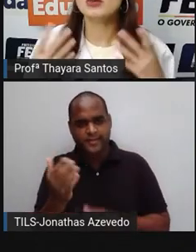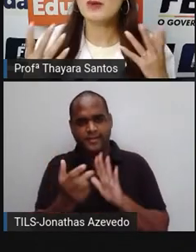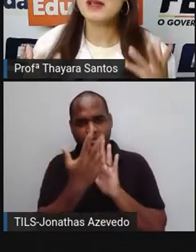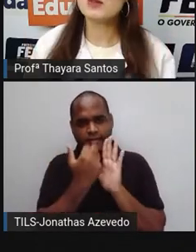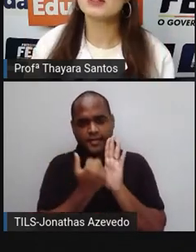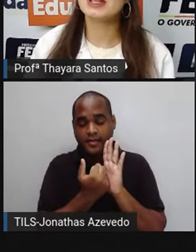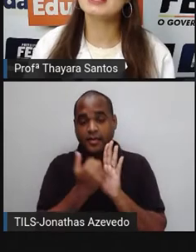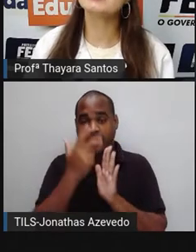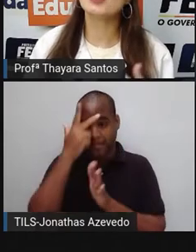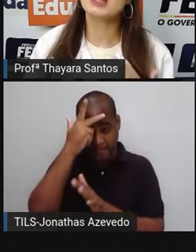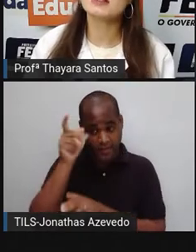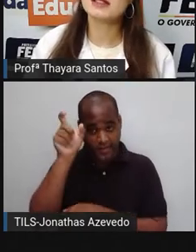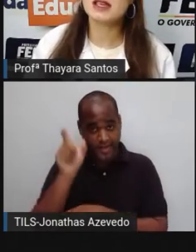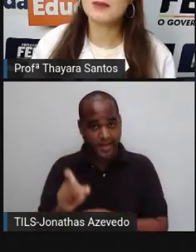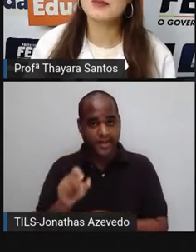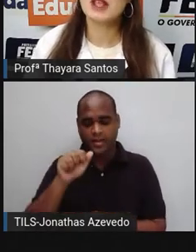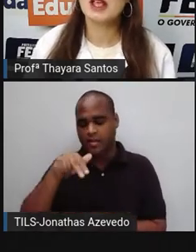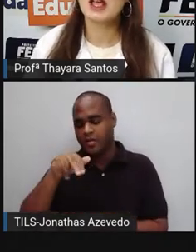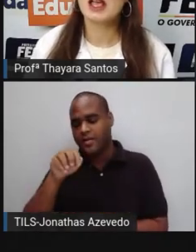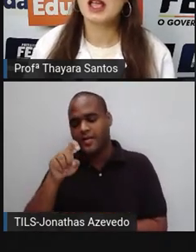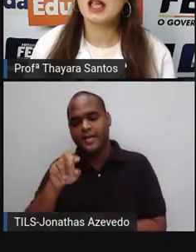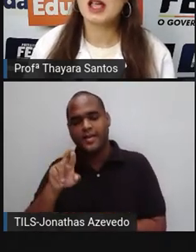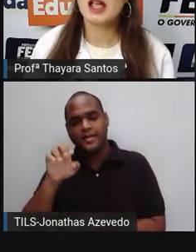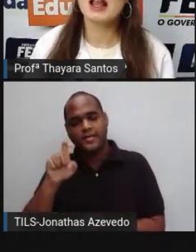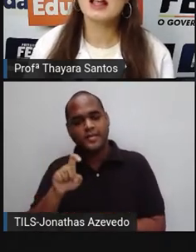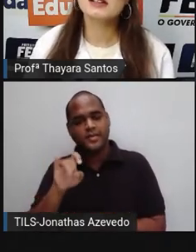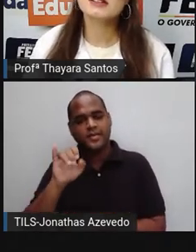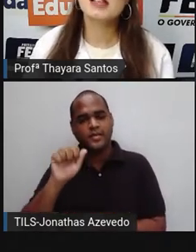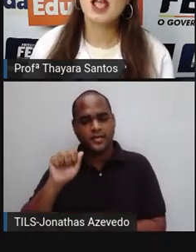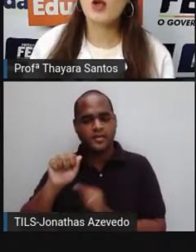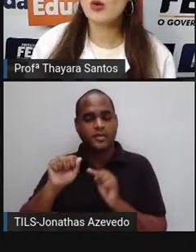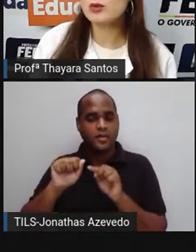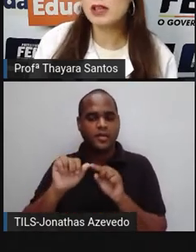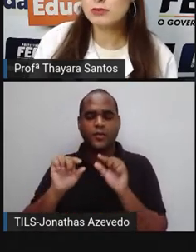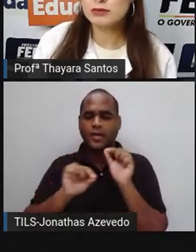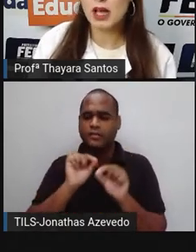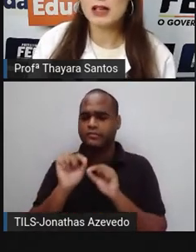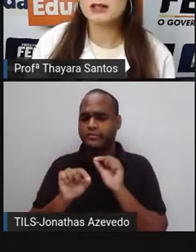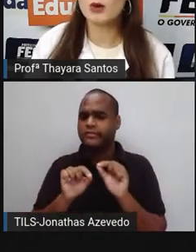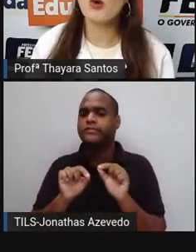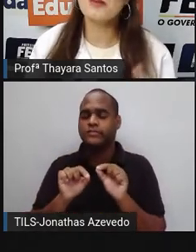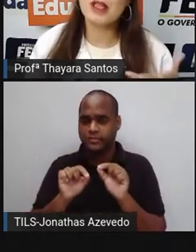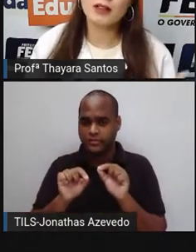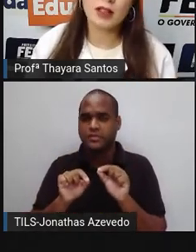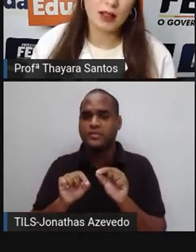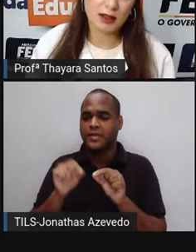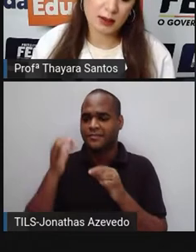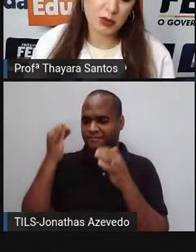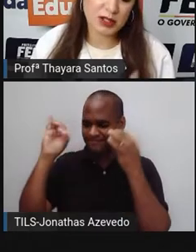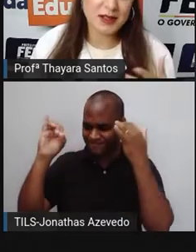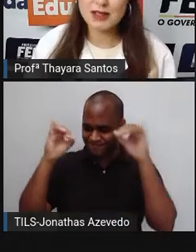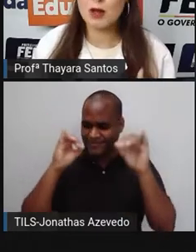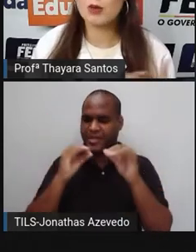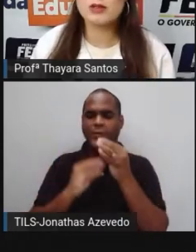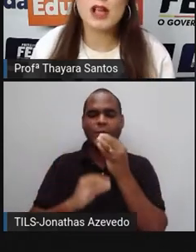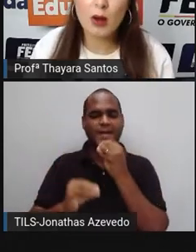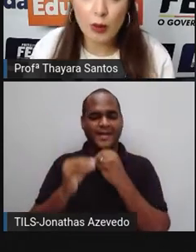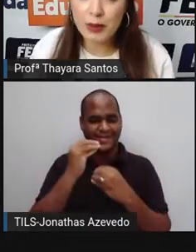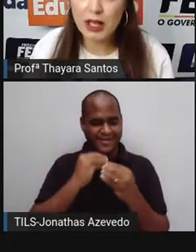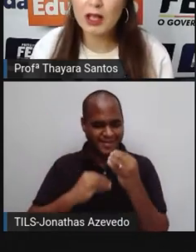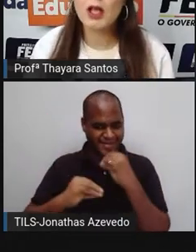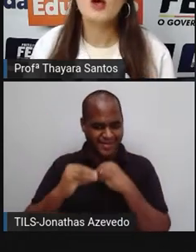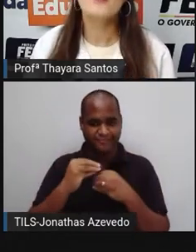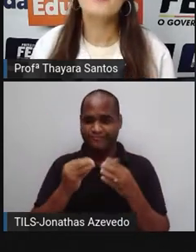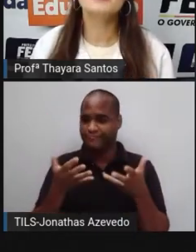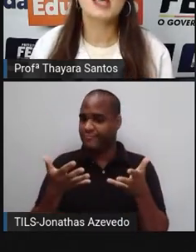quando uma pessoa tem anorexia, ela se recusa a comer, né? Muitas vezes se recusa a